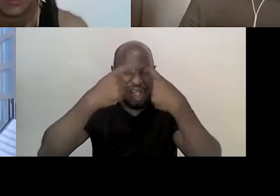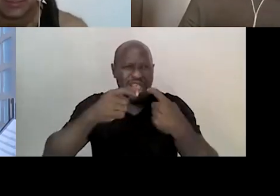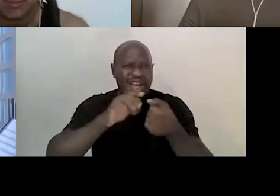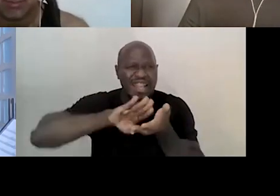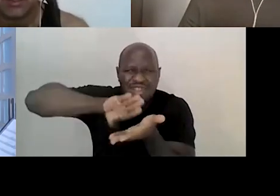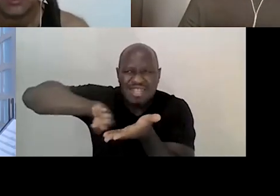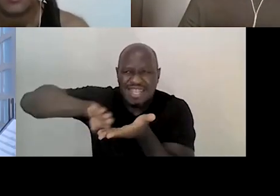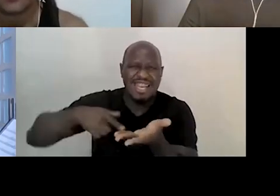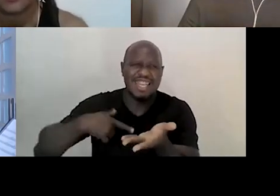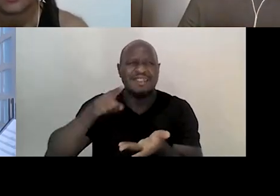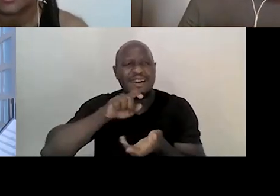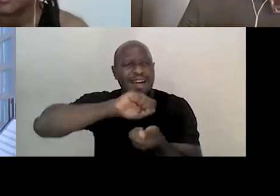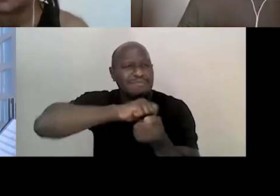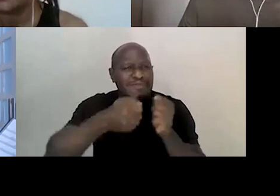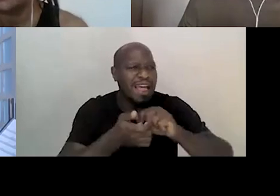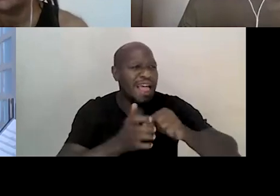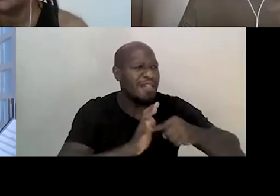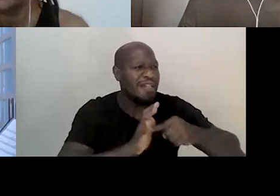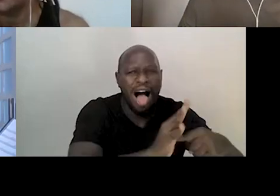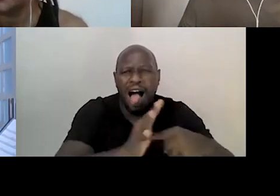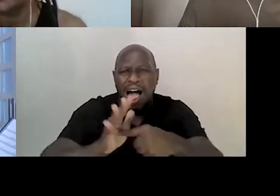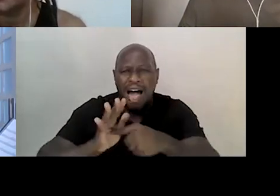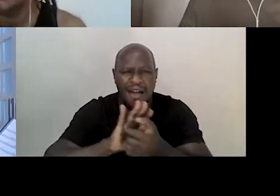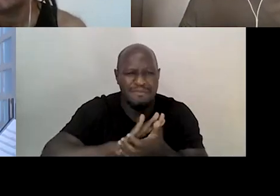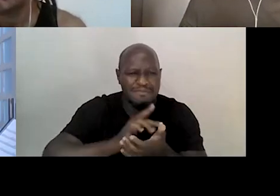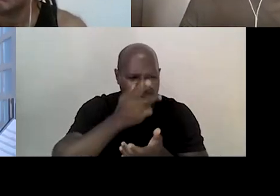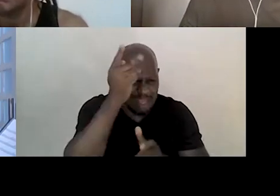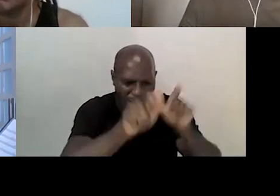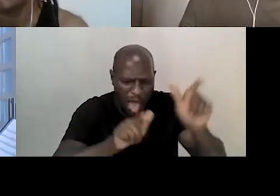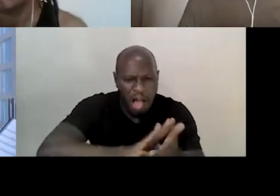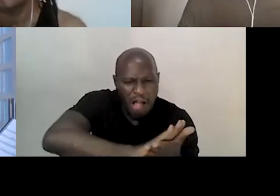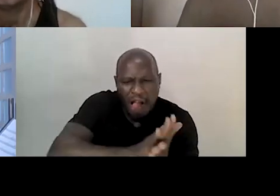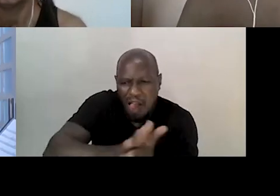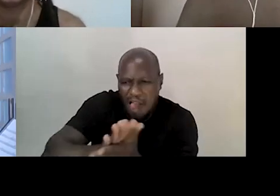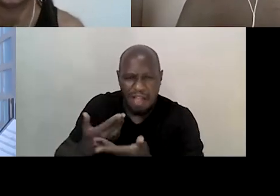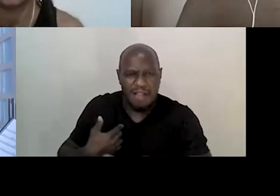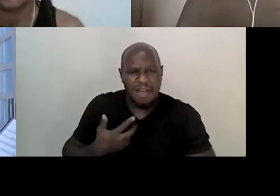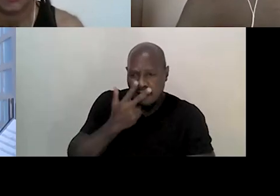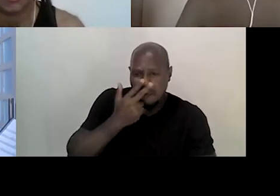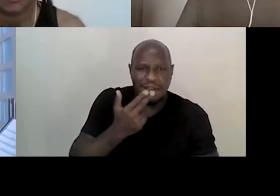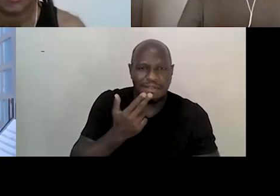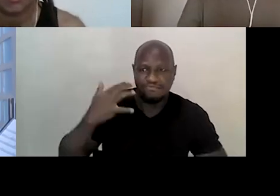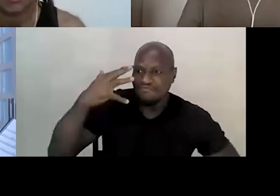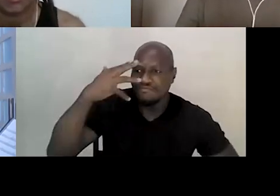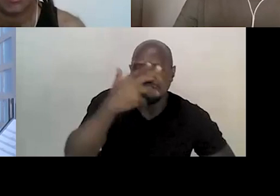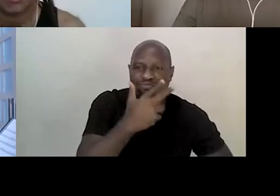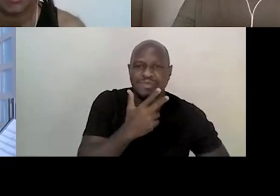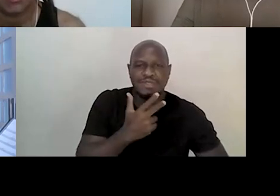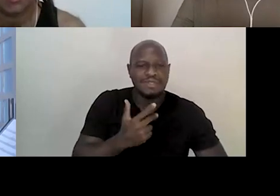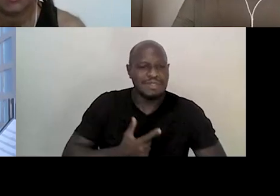as suas máquinas de moer gente. E que eu acho lindo, assim, de extrema